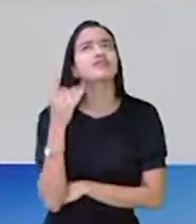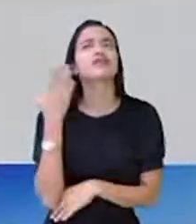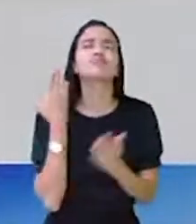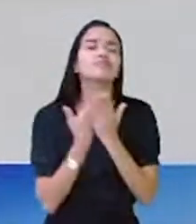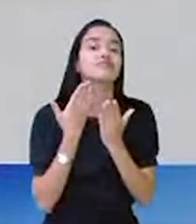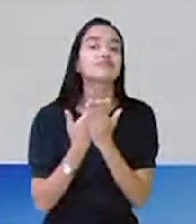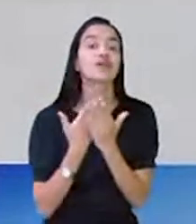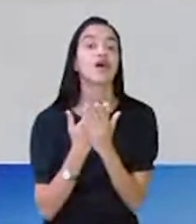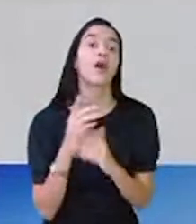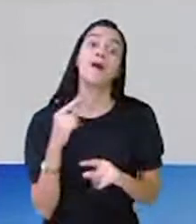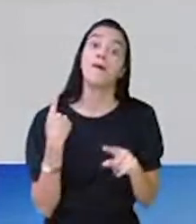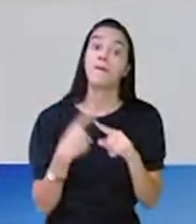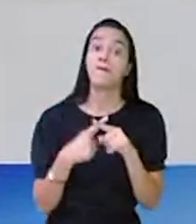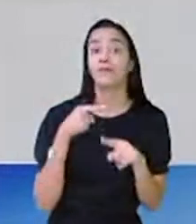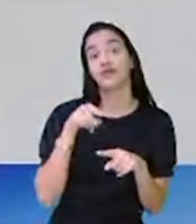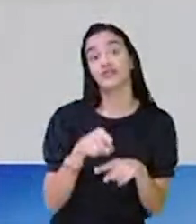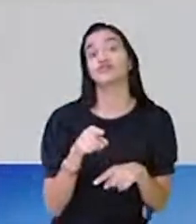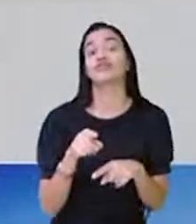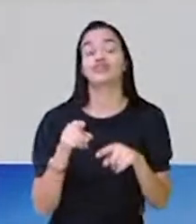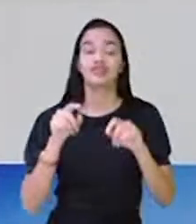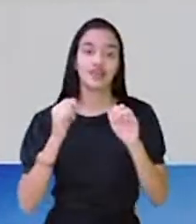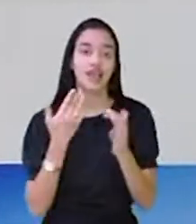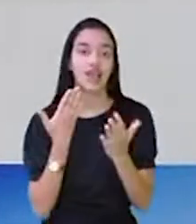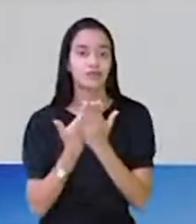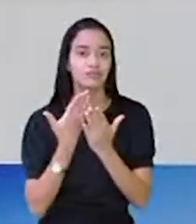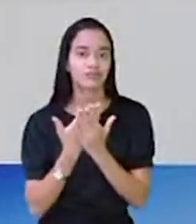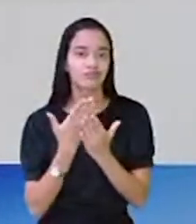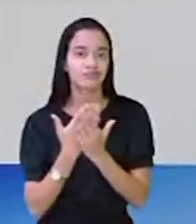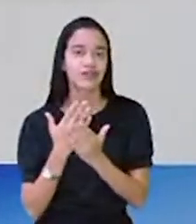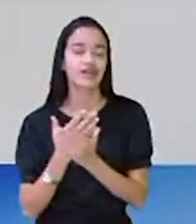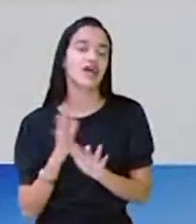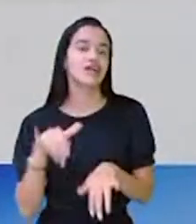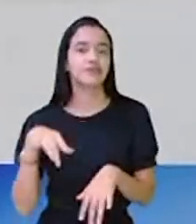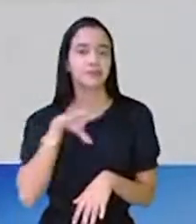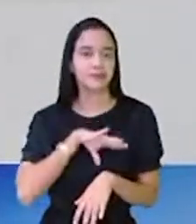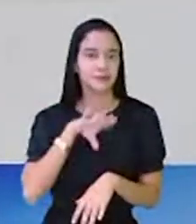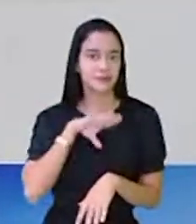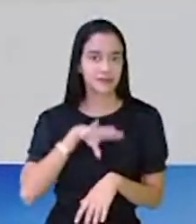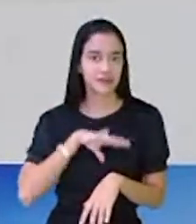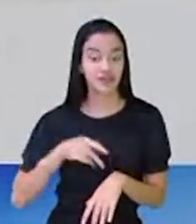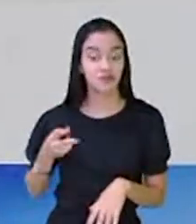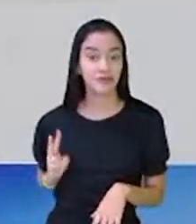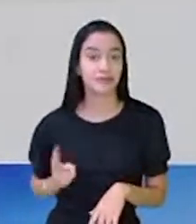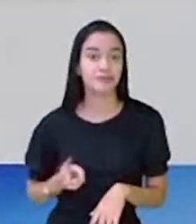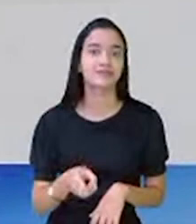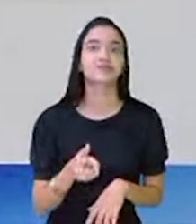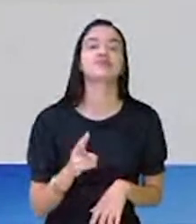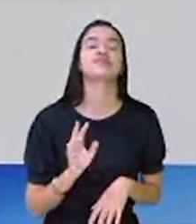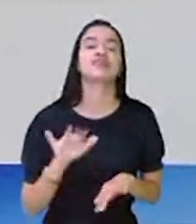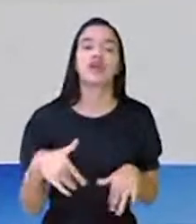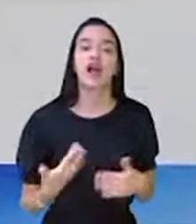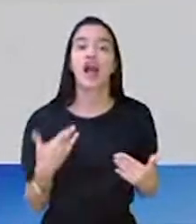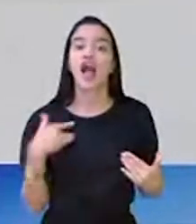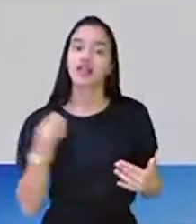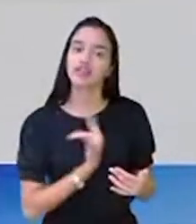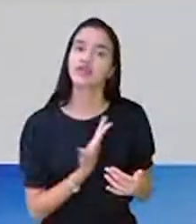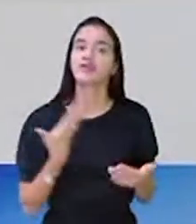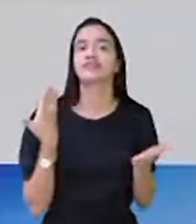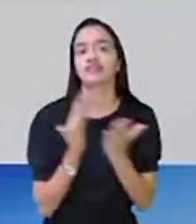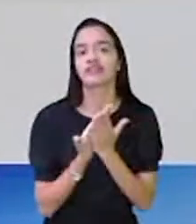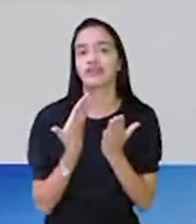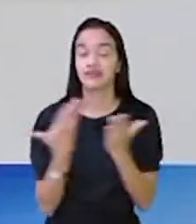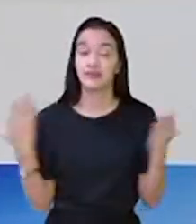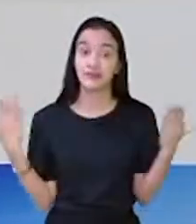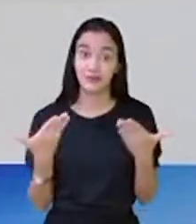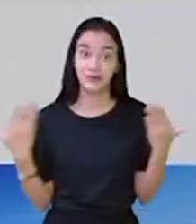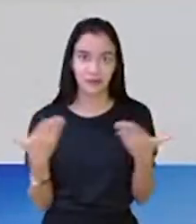aula, porque agora, já que você abriu a aula de língua portuguesa, né, eu vou dar continuidade à nossa aula de